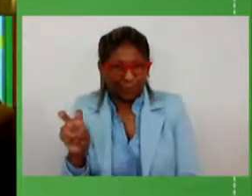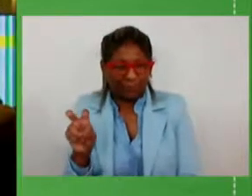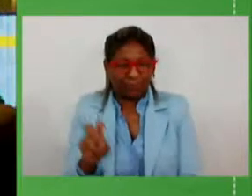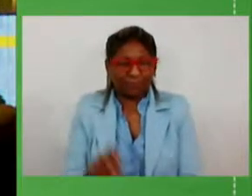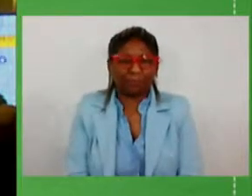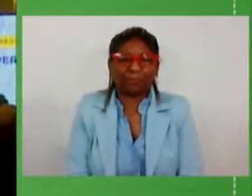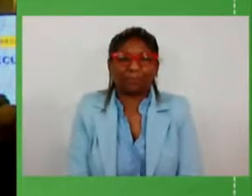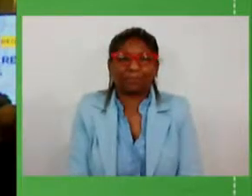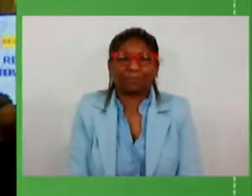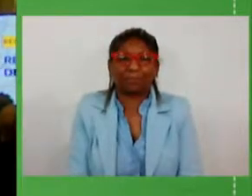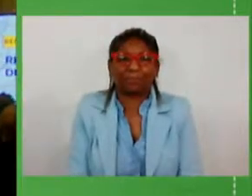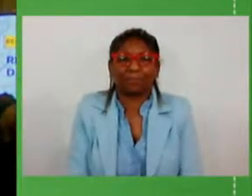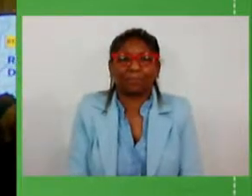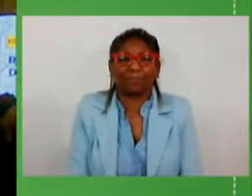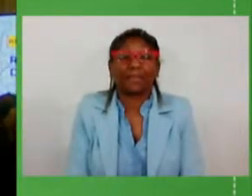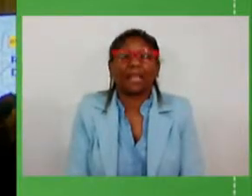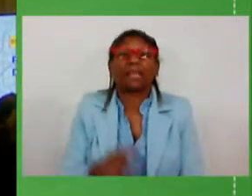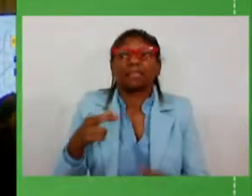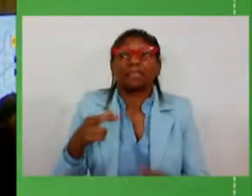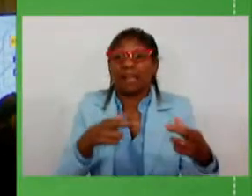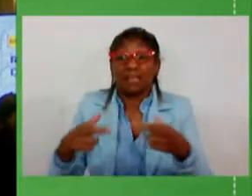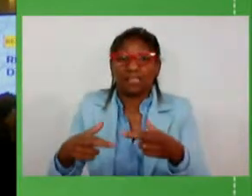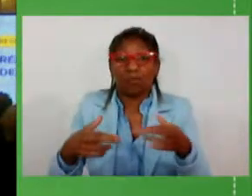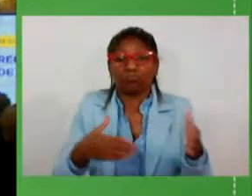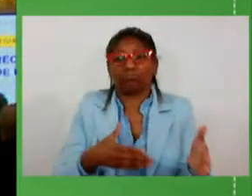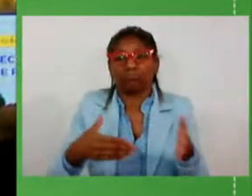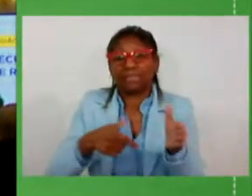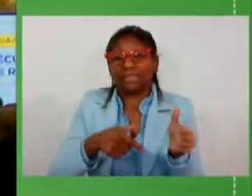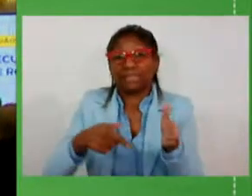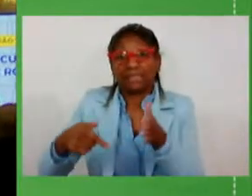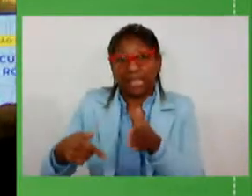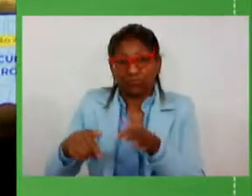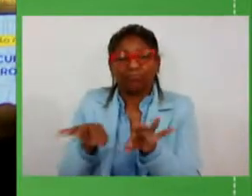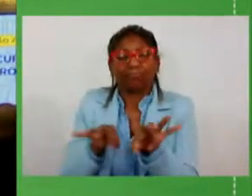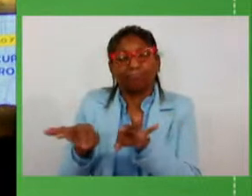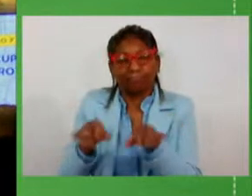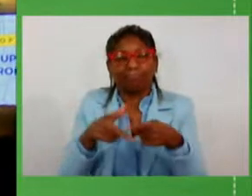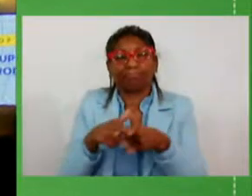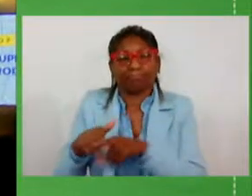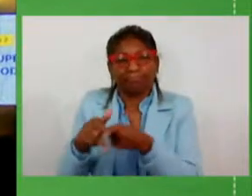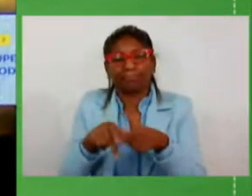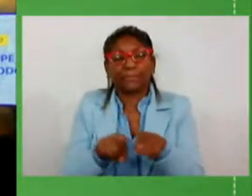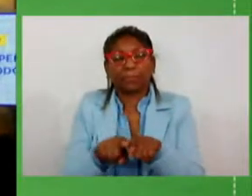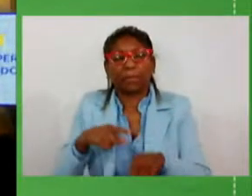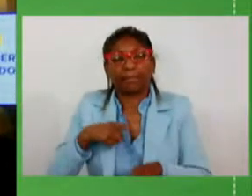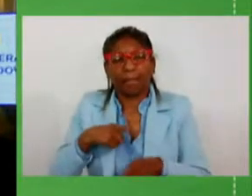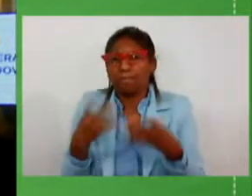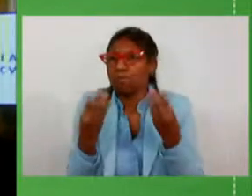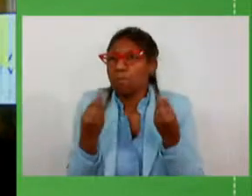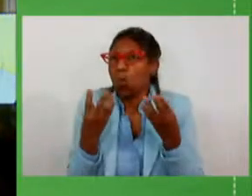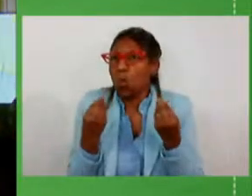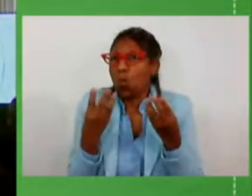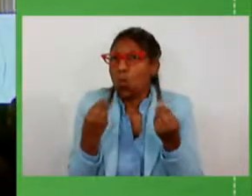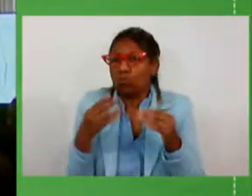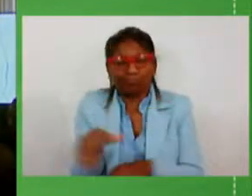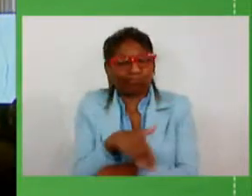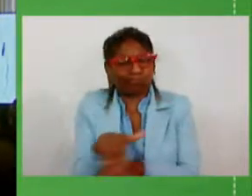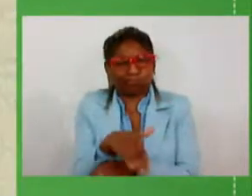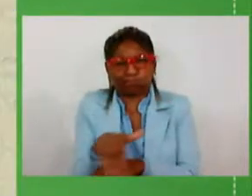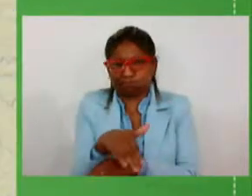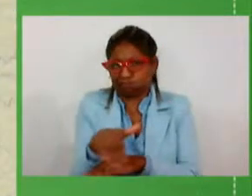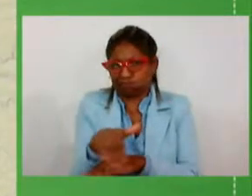nessa região 7 prevendo recuperação de rodovias nós temos também muitas rodovias aqui previstas para